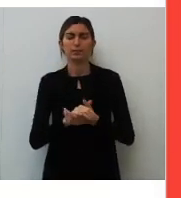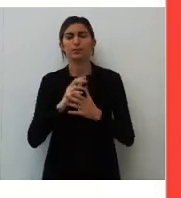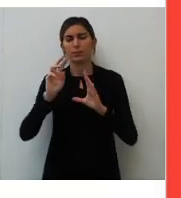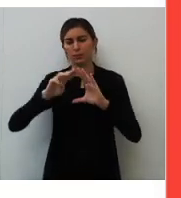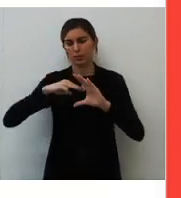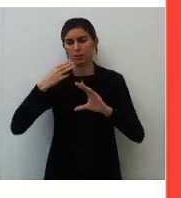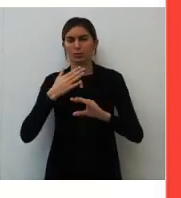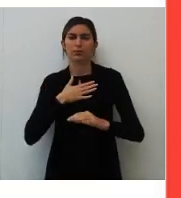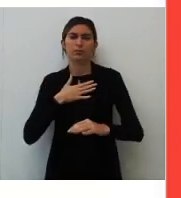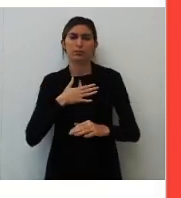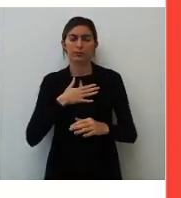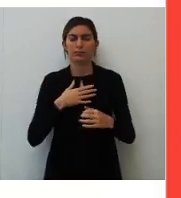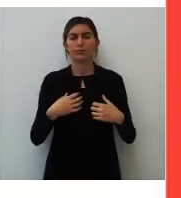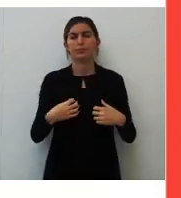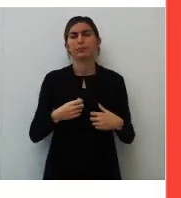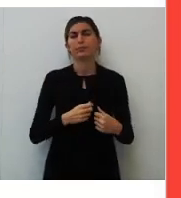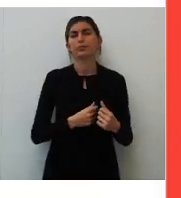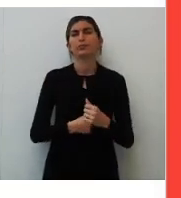de mandar uma mensagem aqui pra mim.